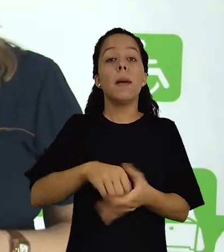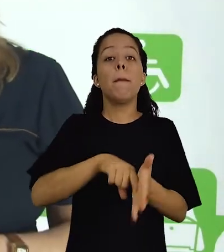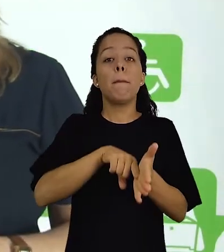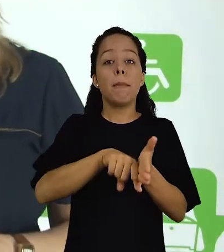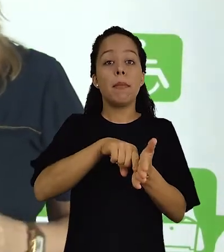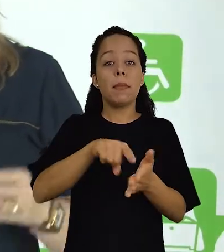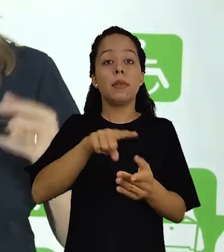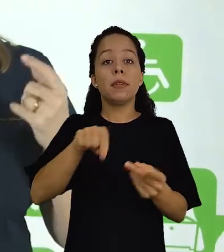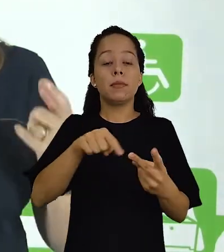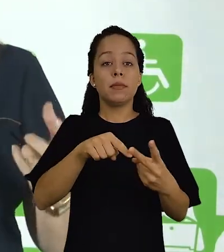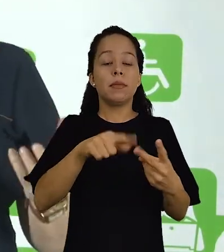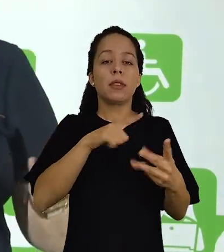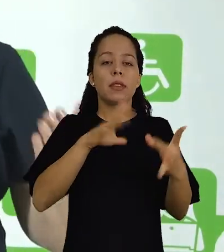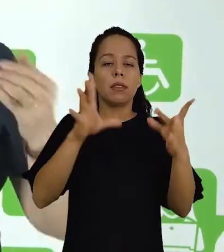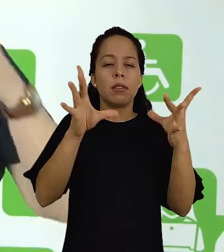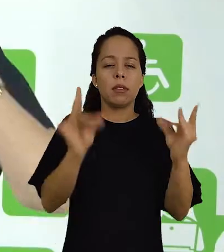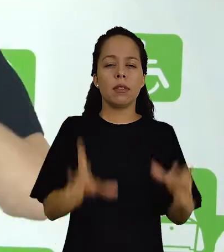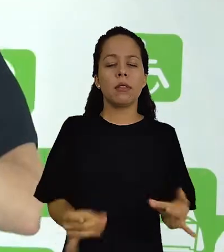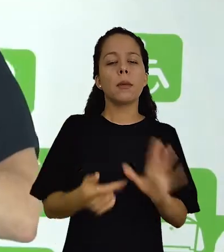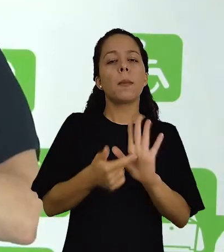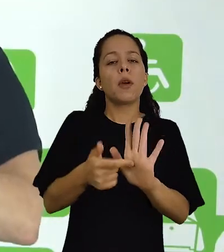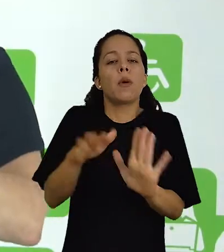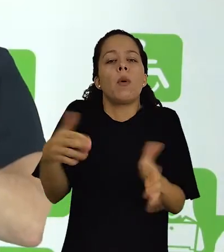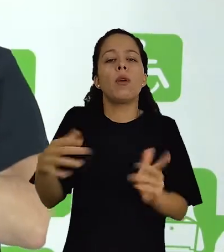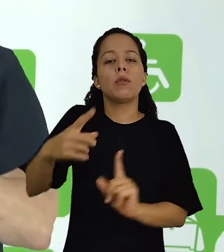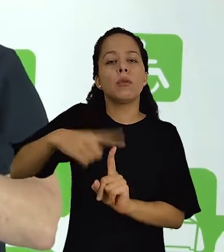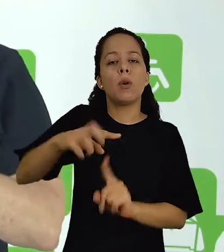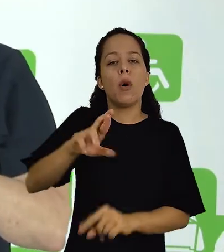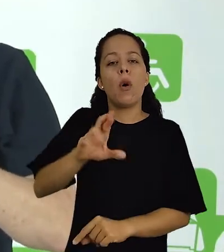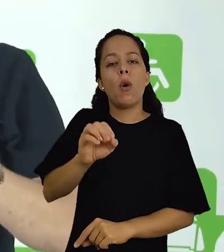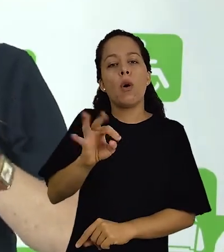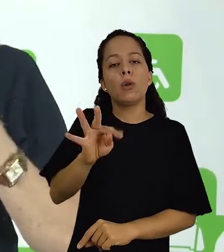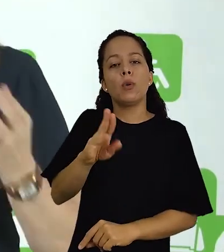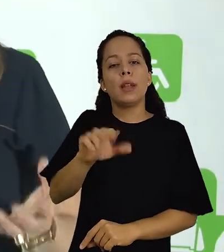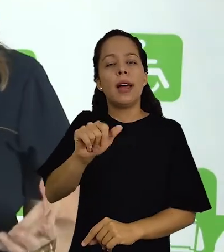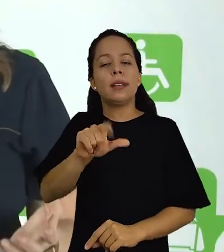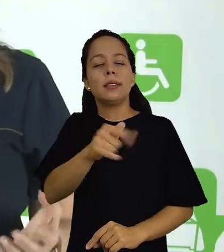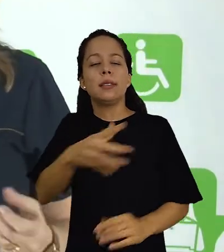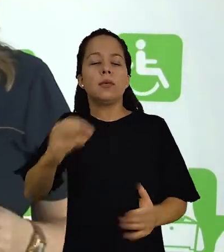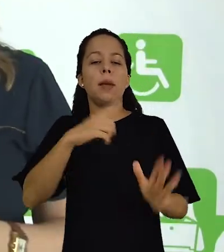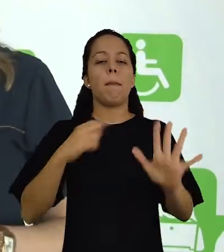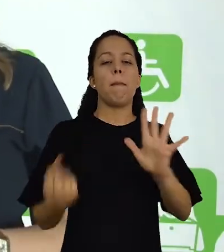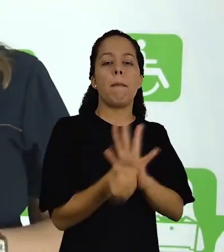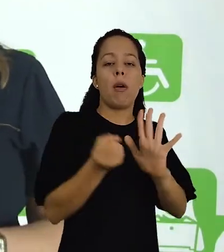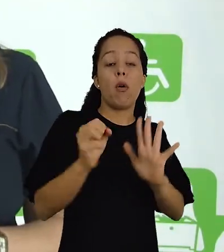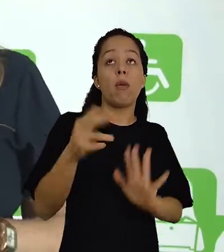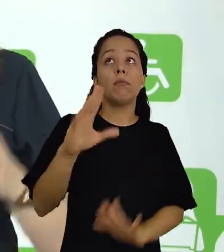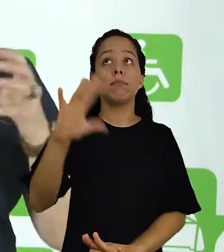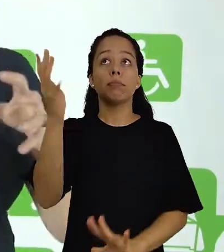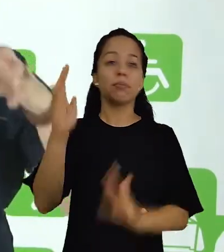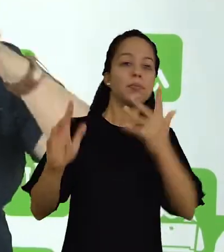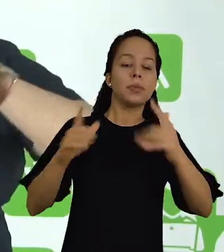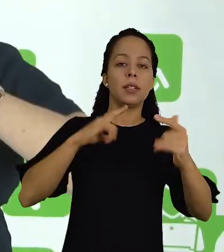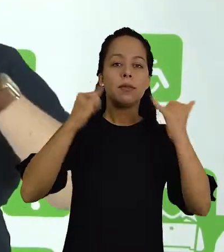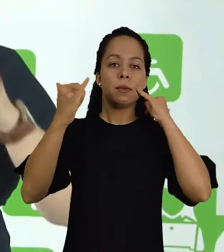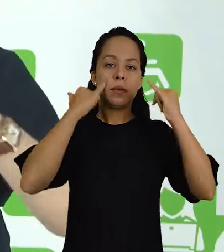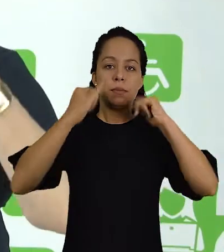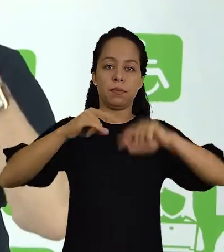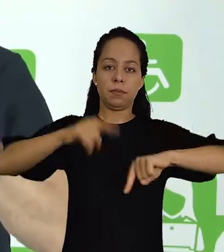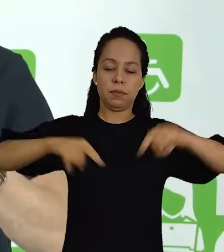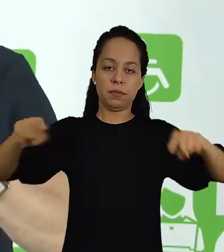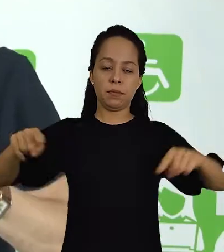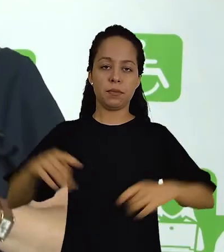a descrição de características de uma determinada população, de um fenômeno ou estabelecimento de relações